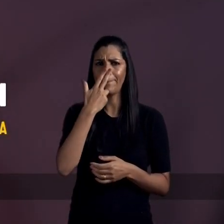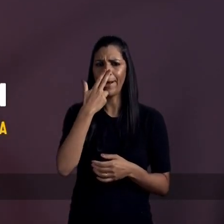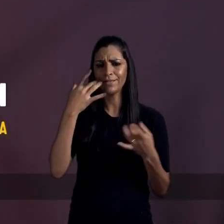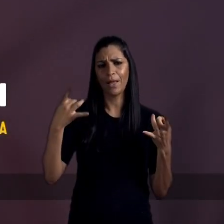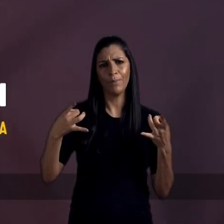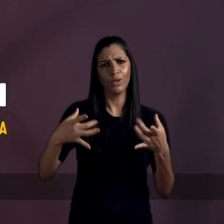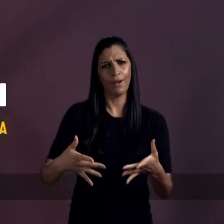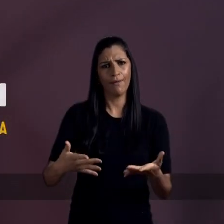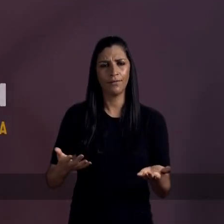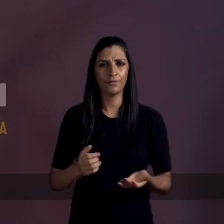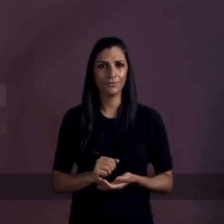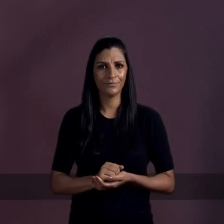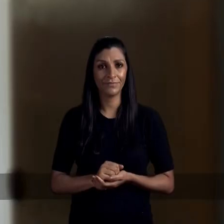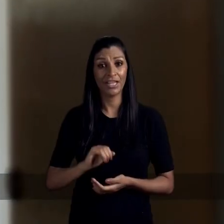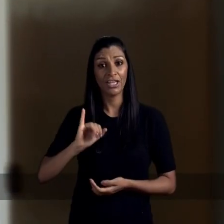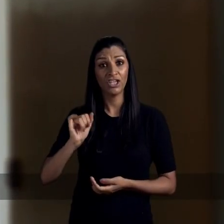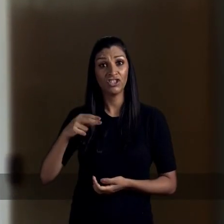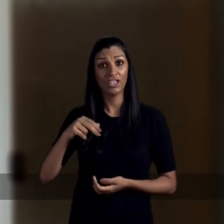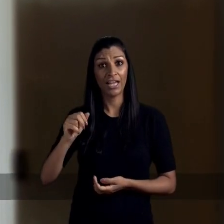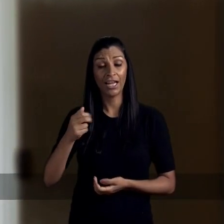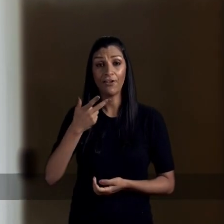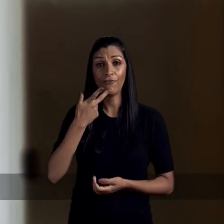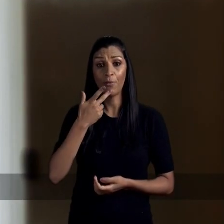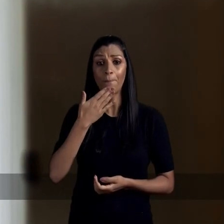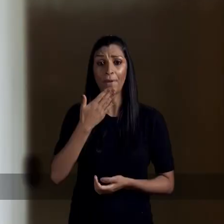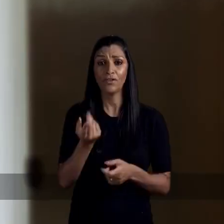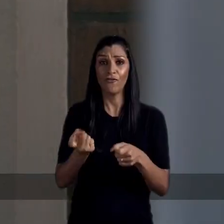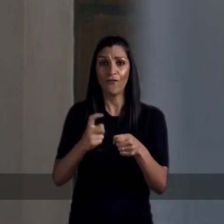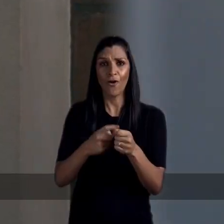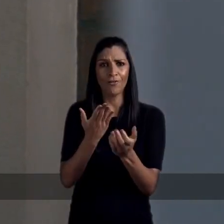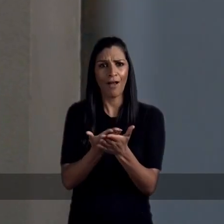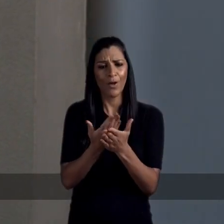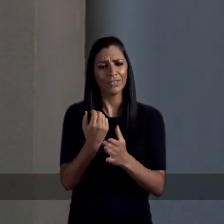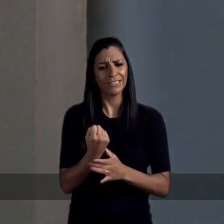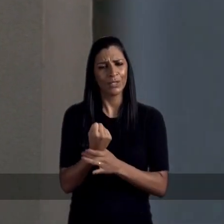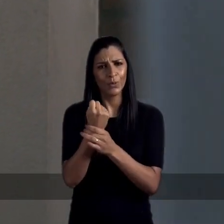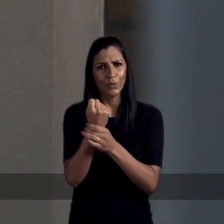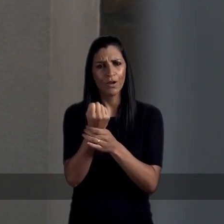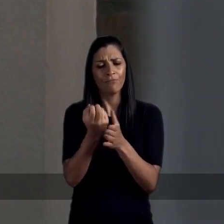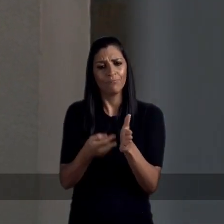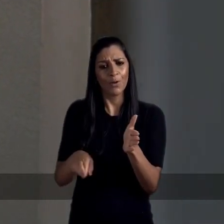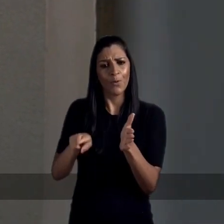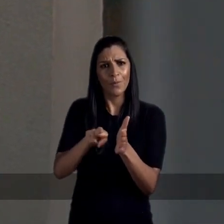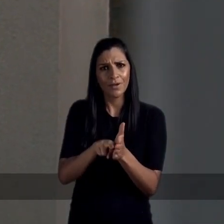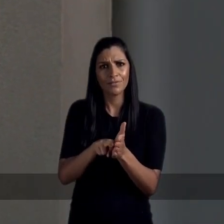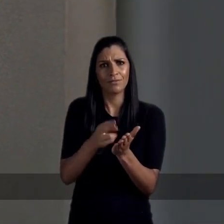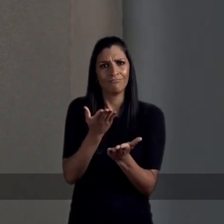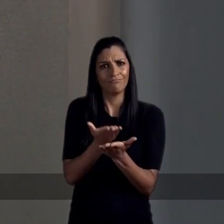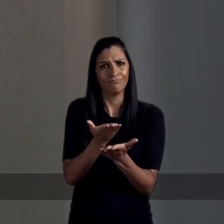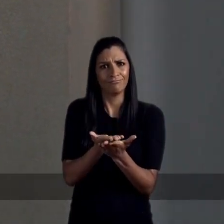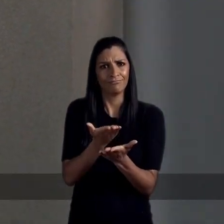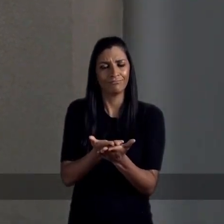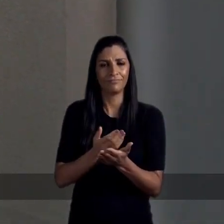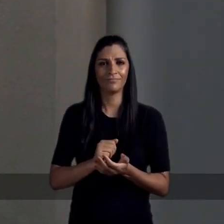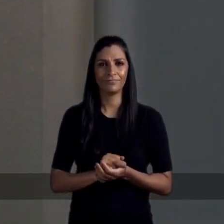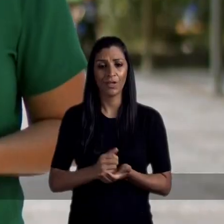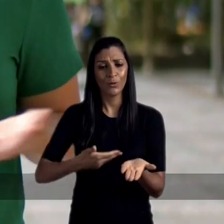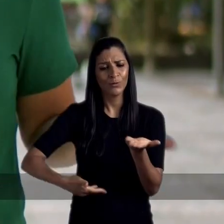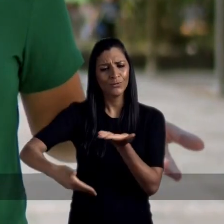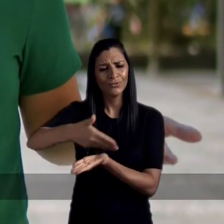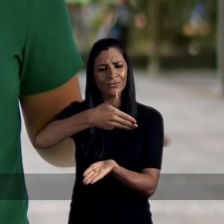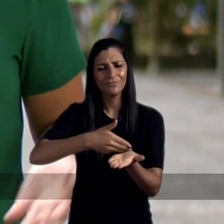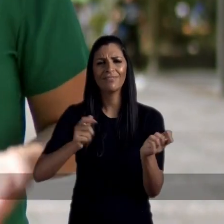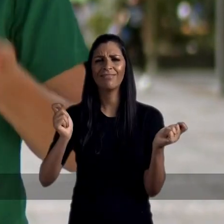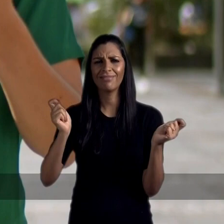Alegre está abandonado. E com a Janaína, que pede por uma volta às aulas segura, com recuperação do ano letivo.